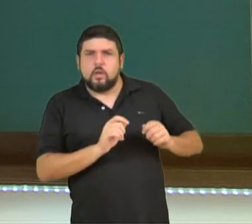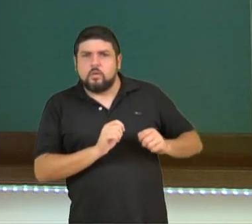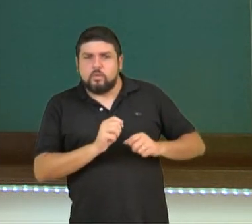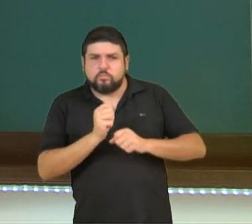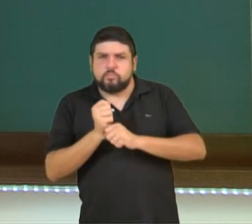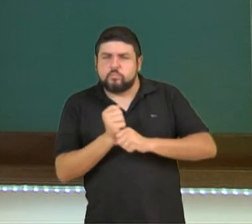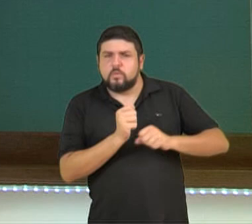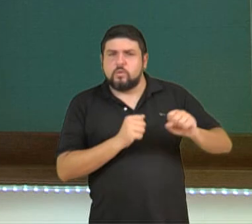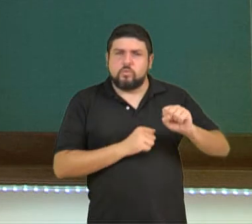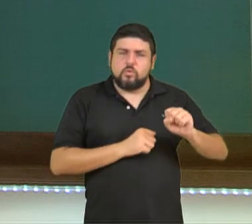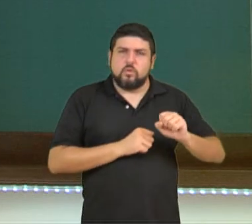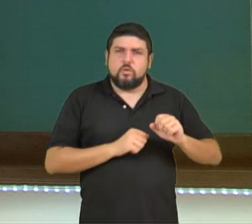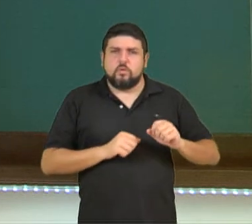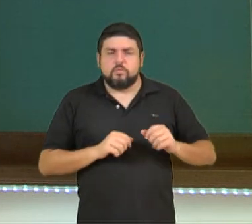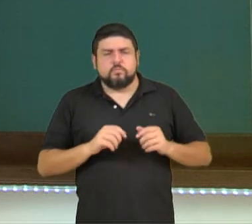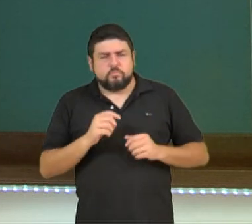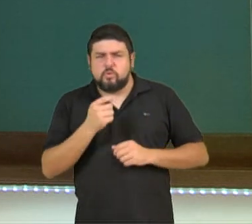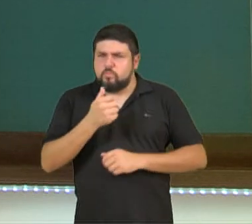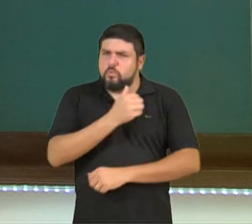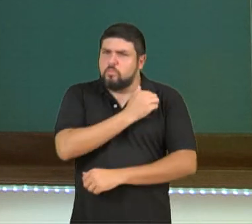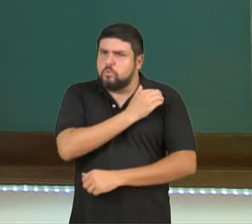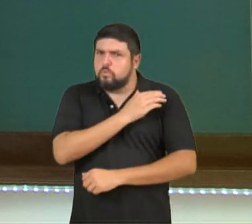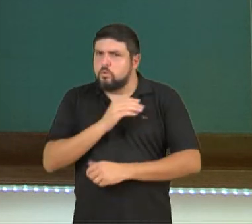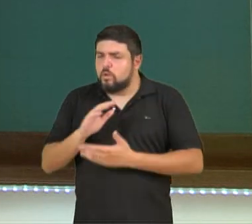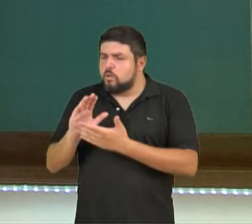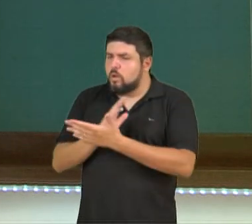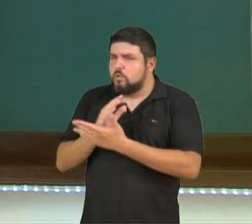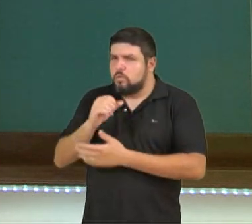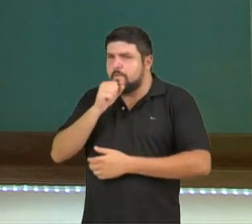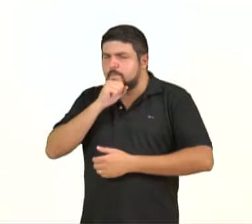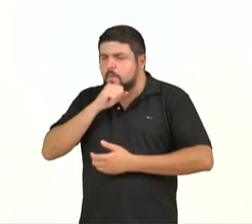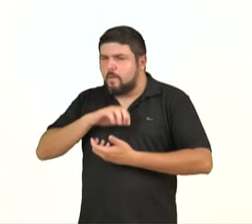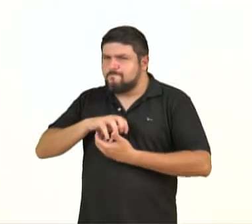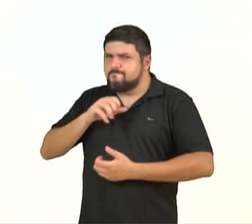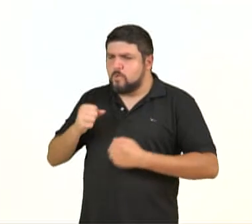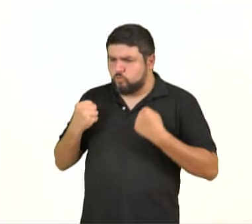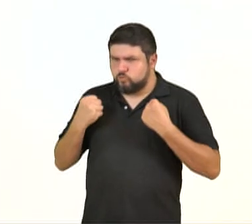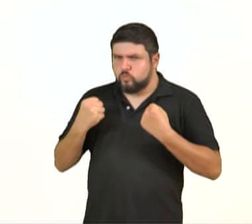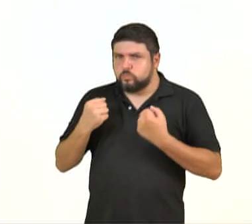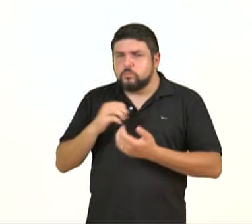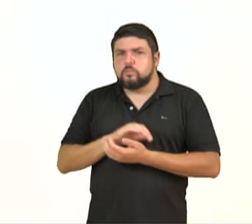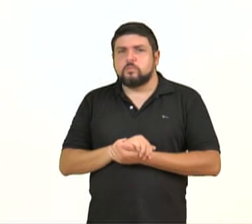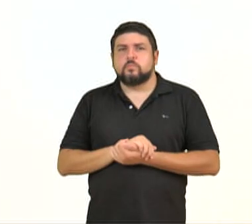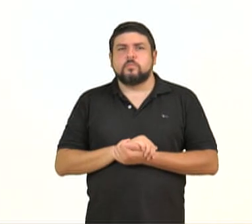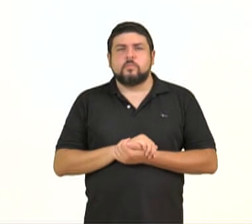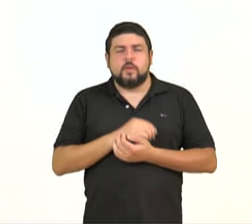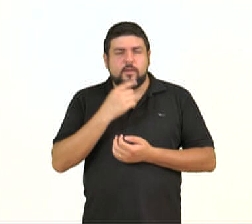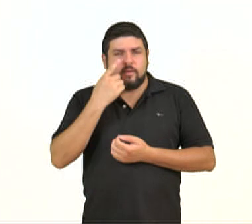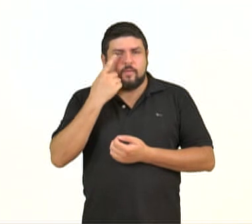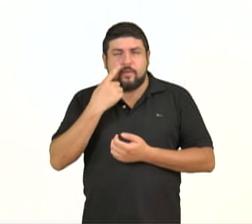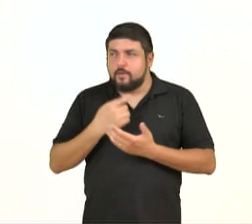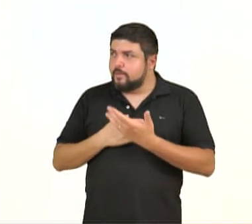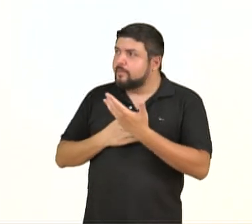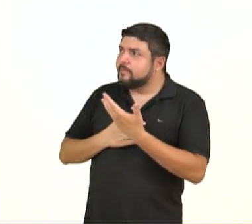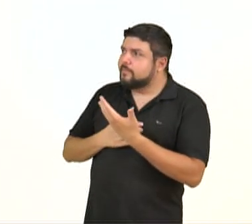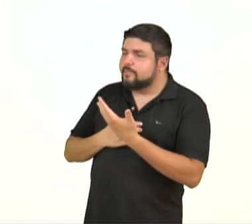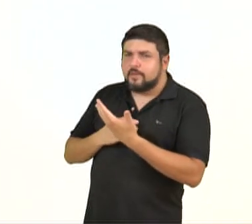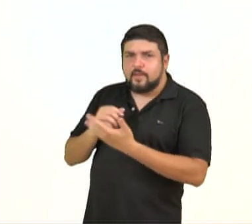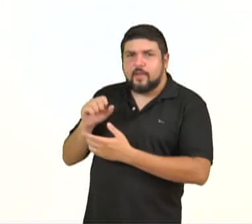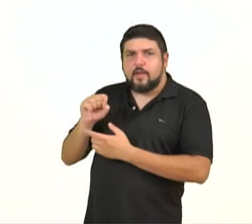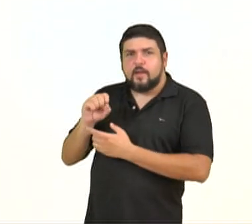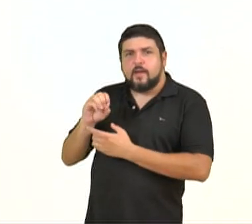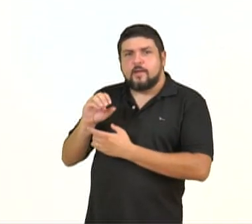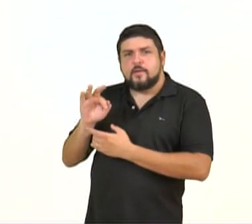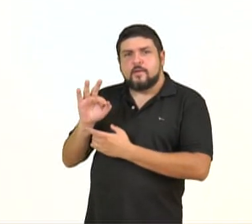isso, porque na verdade poderia ter essa participação igual. Aqui uma imagem para vocês verificarem um jogo de softball, são